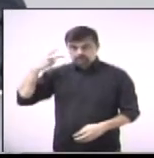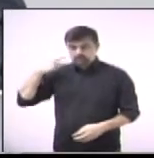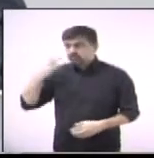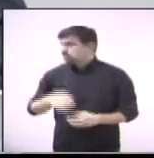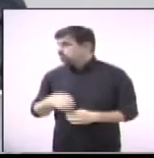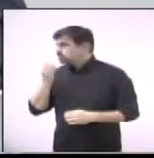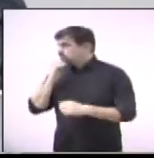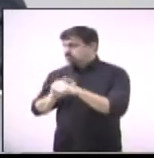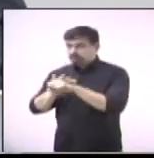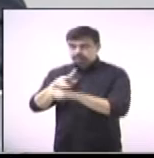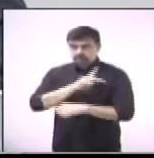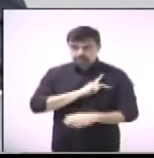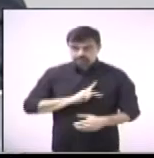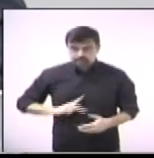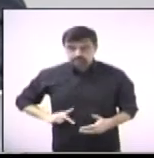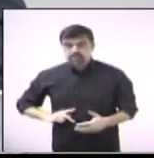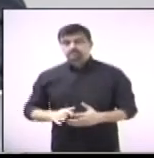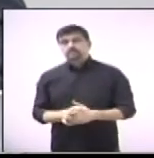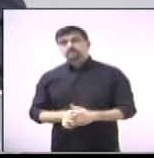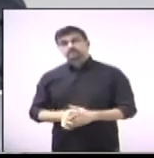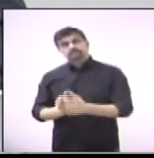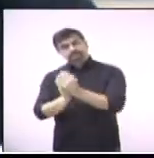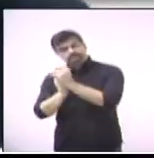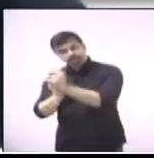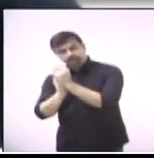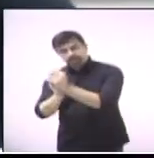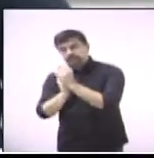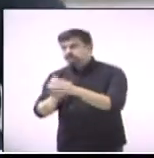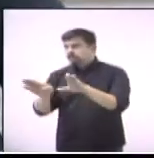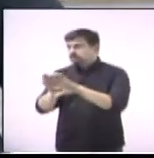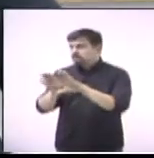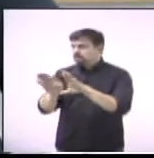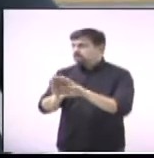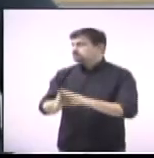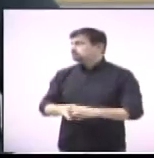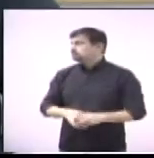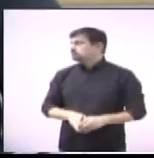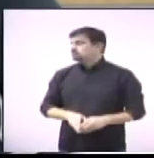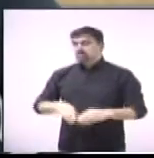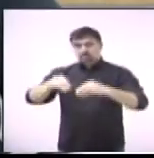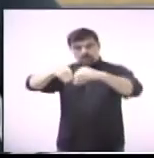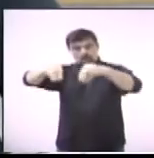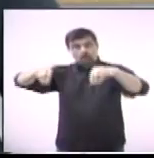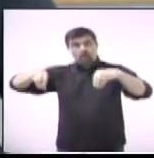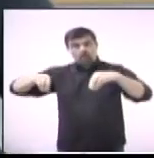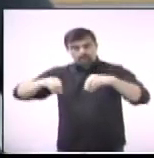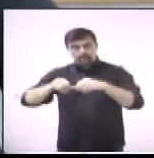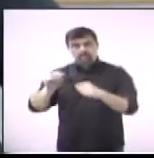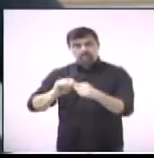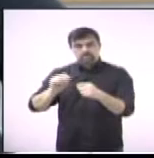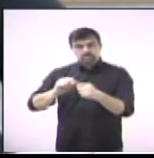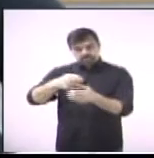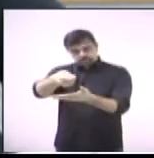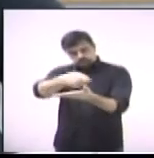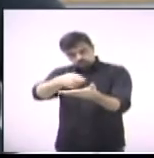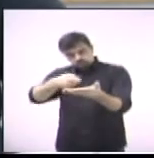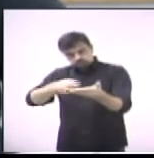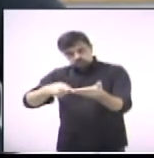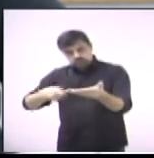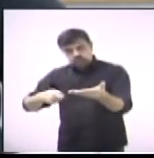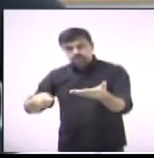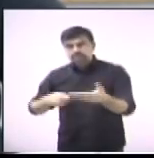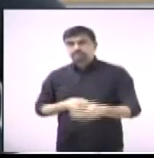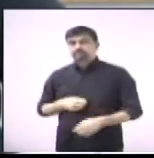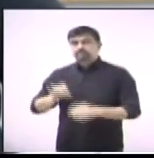Boa noite, senhor presidente. Cumprimentar também e parabenizar o vereador Danilo Barro pela moção, em especial,